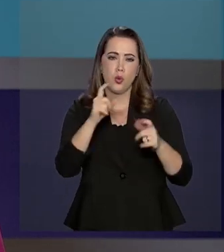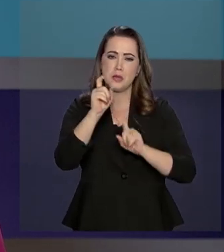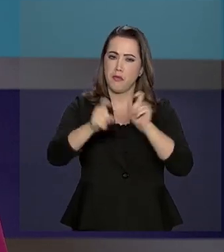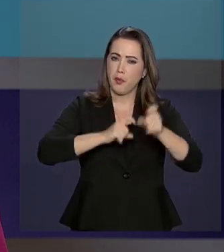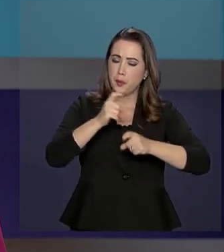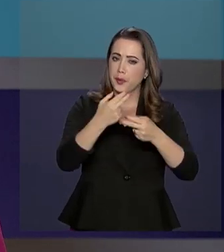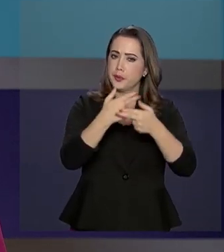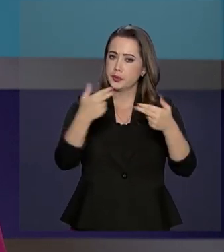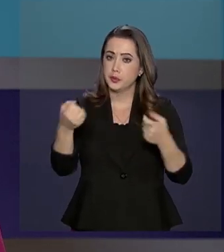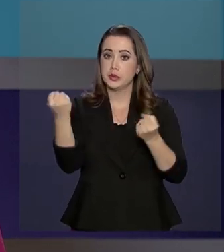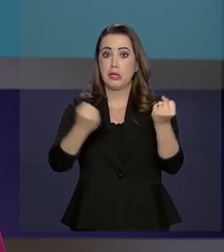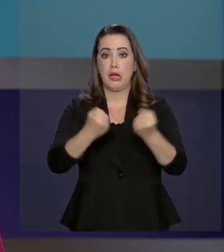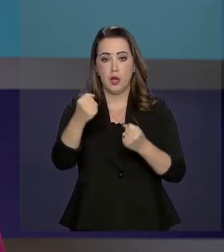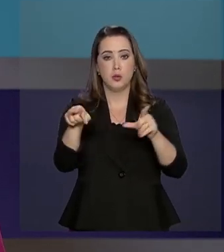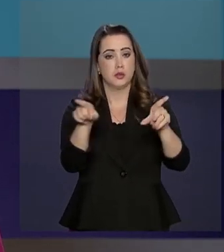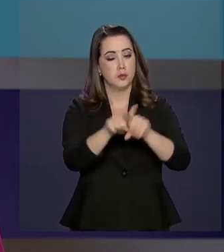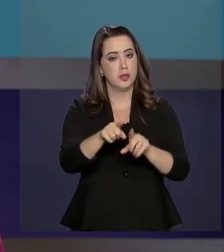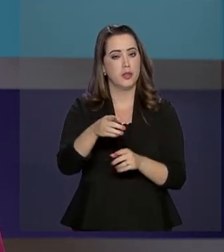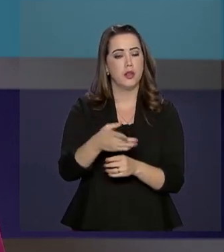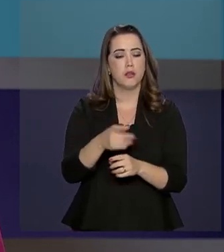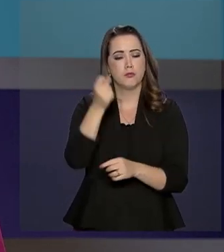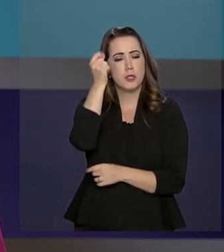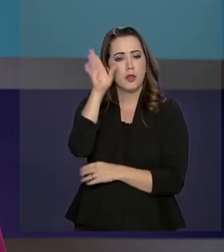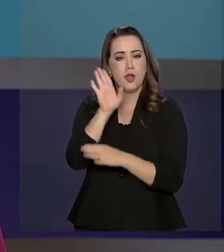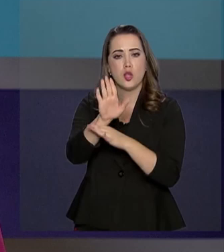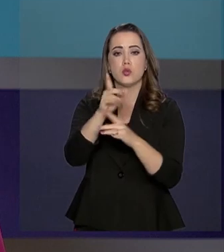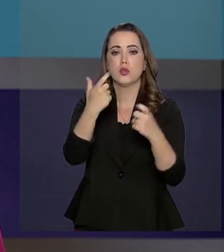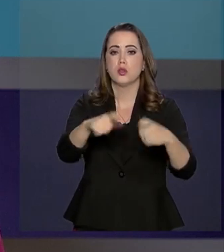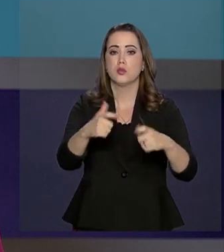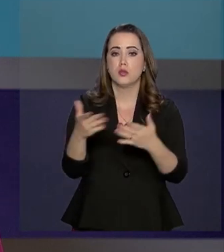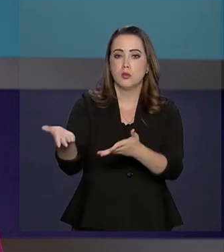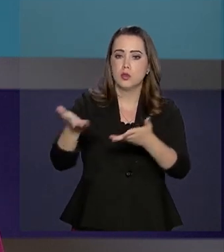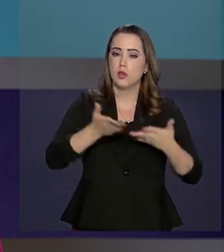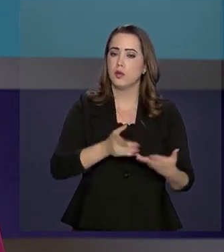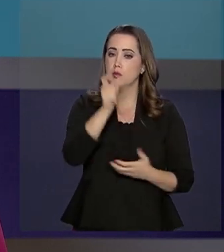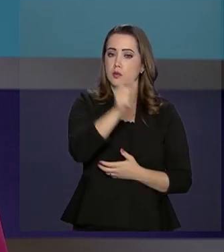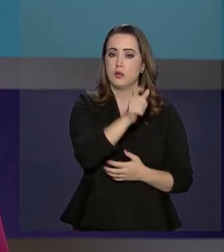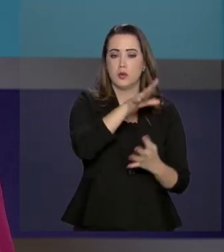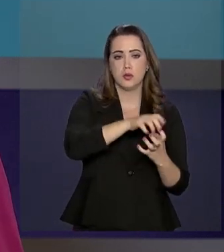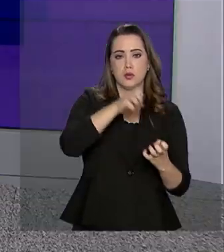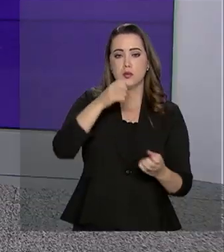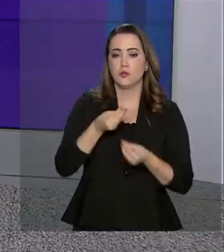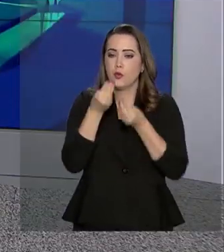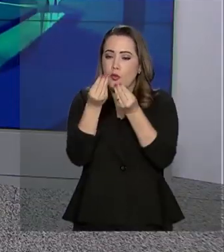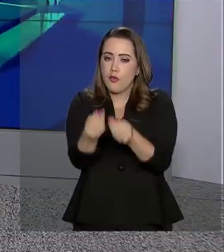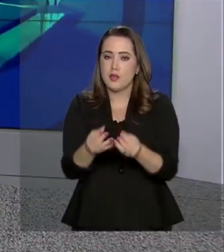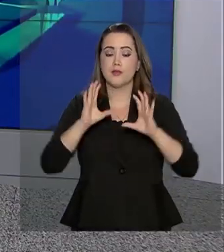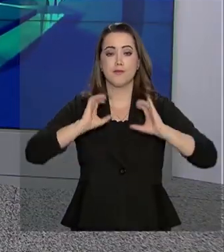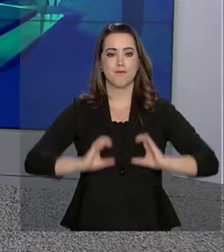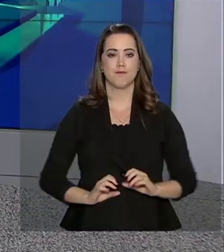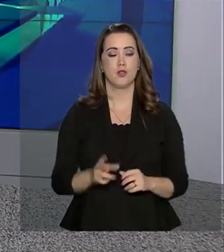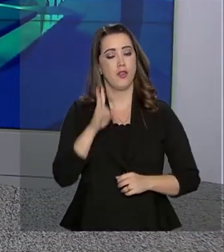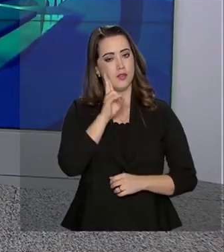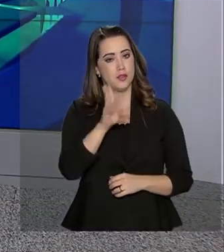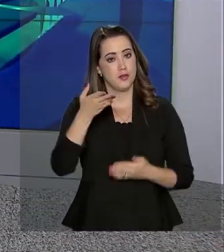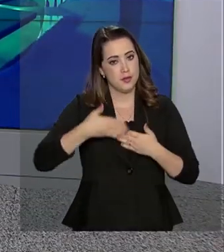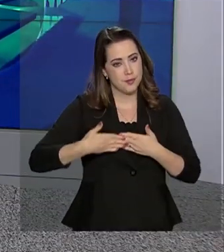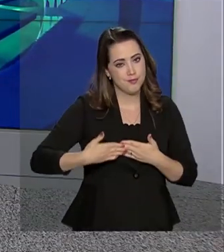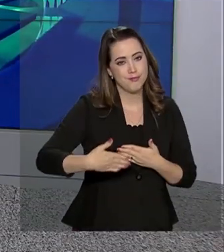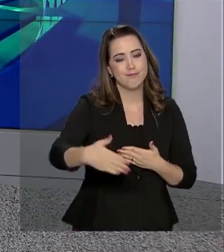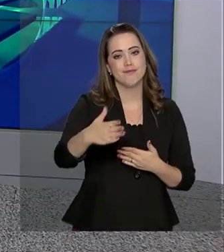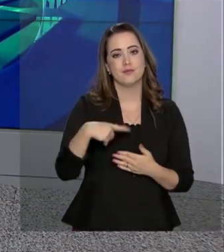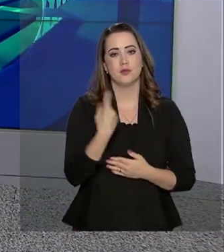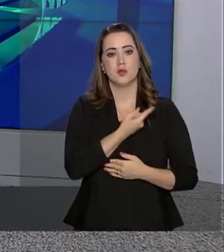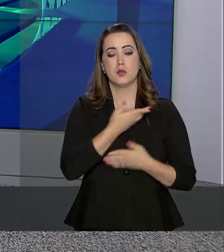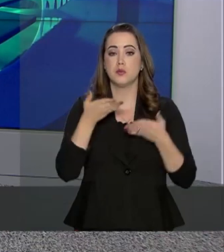veículos. A ideia é apoiar os locais que acolhem os idosos e levar cidadania. Essas e outras notícias você acompanha